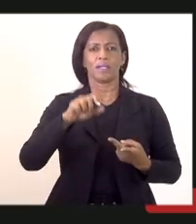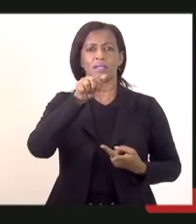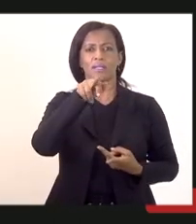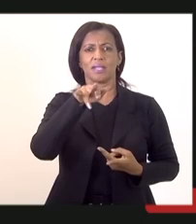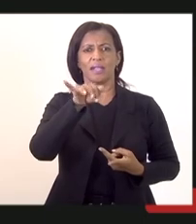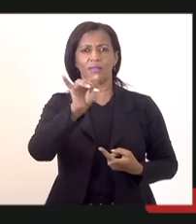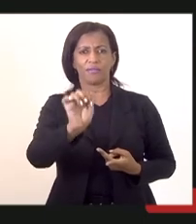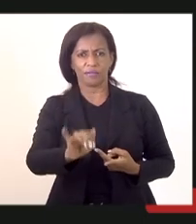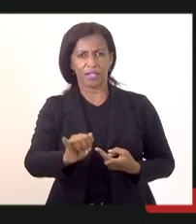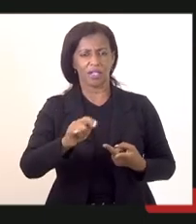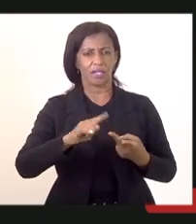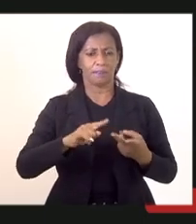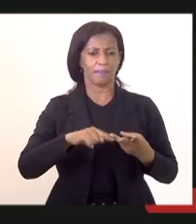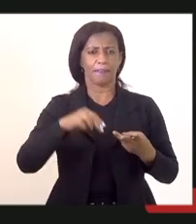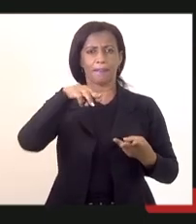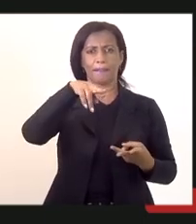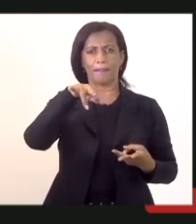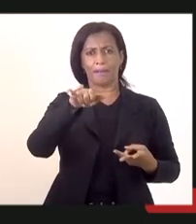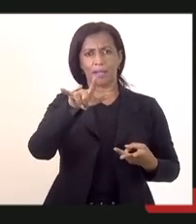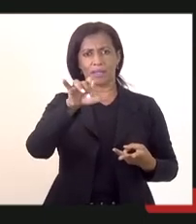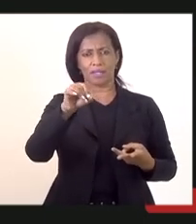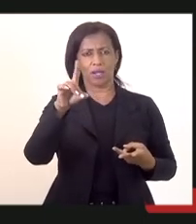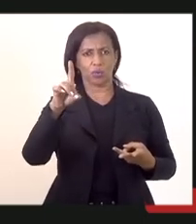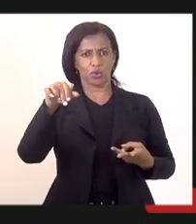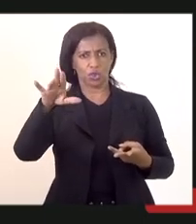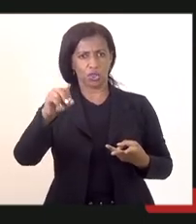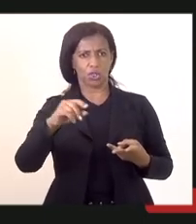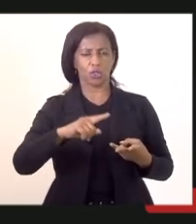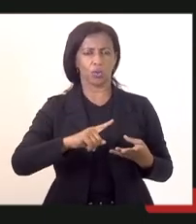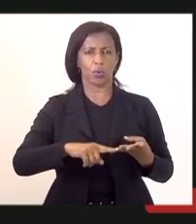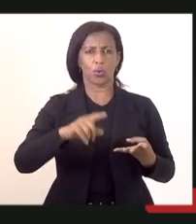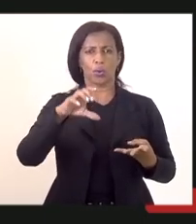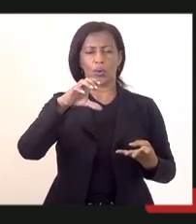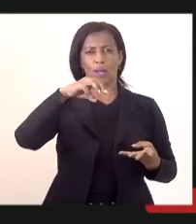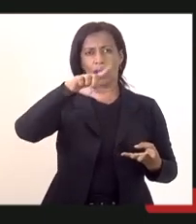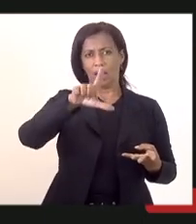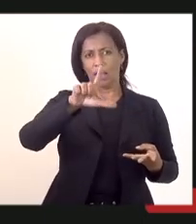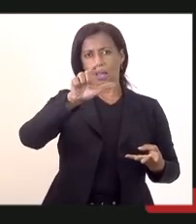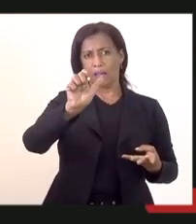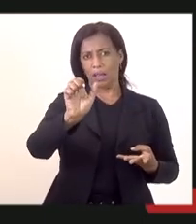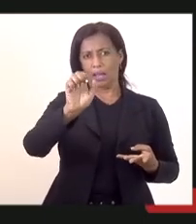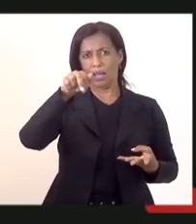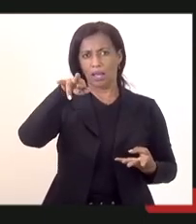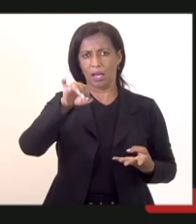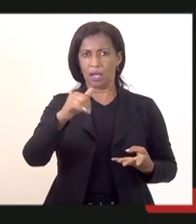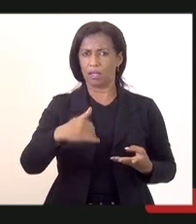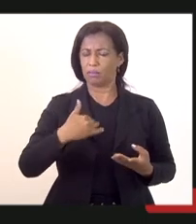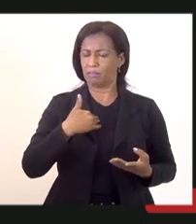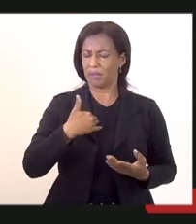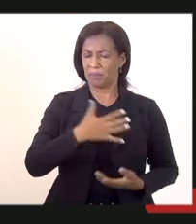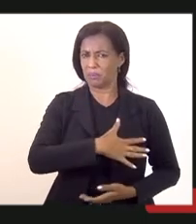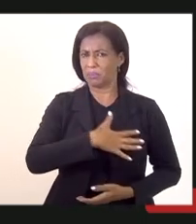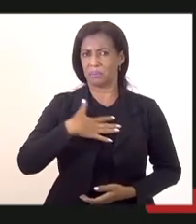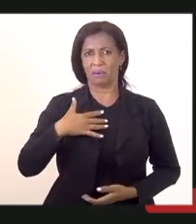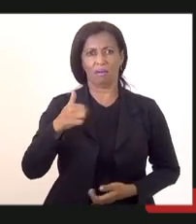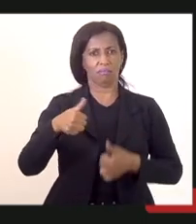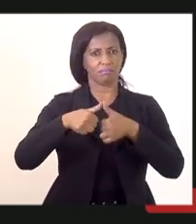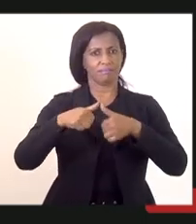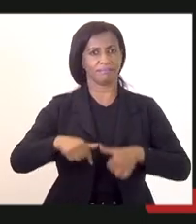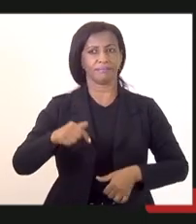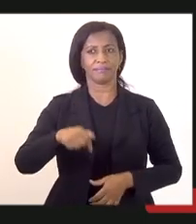deputado Marcelo Dino, comandante aí o Leandro Monteiro, dizer para mim que é uma honra estar aqui. Mas o que